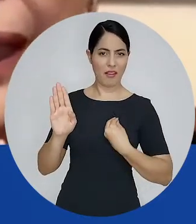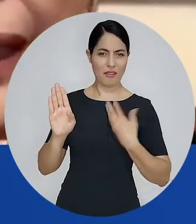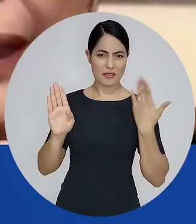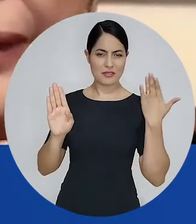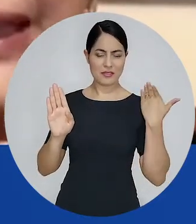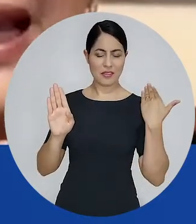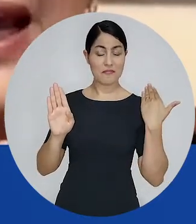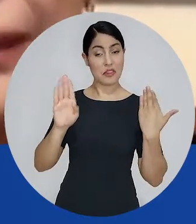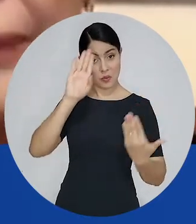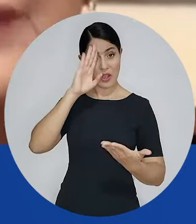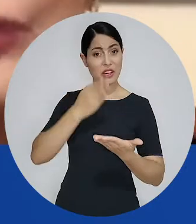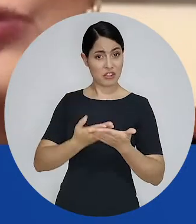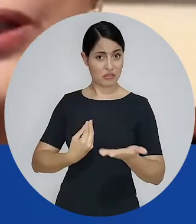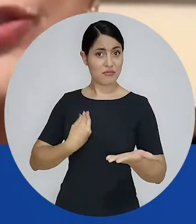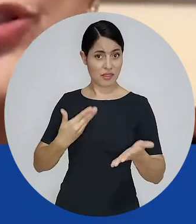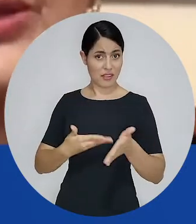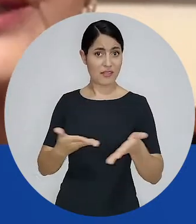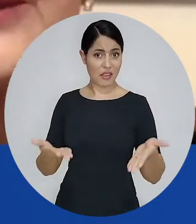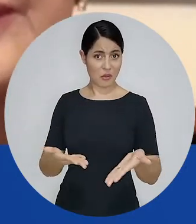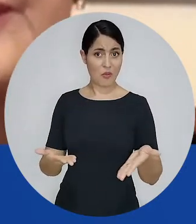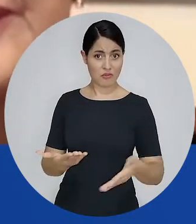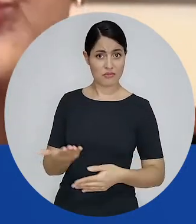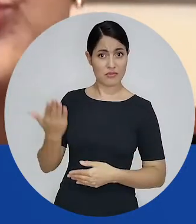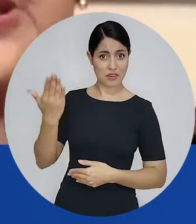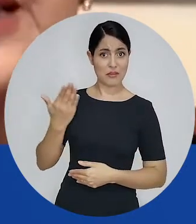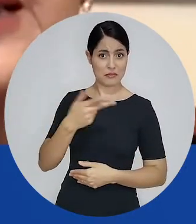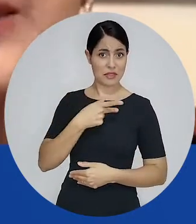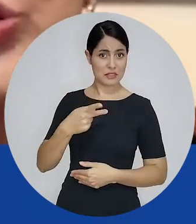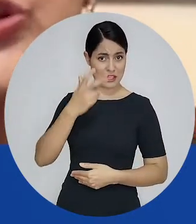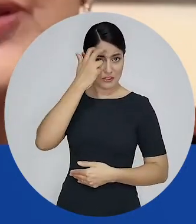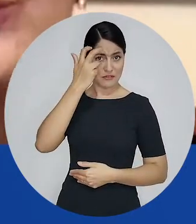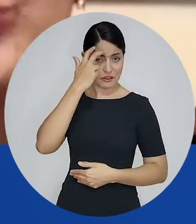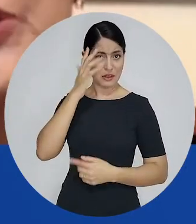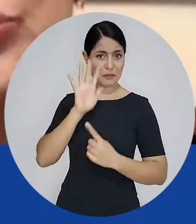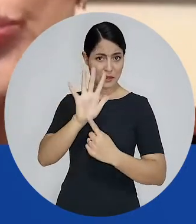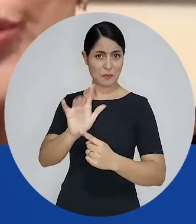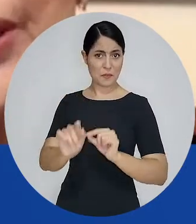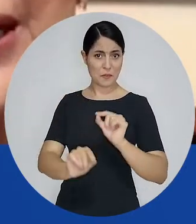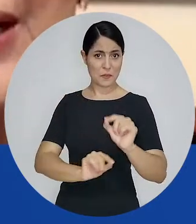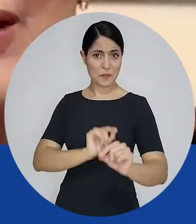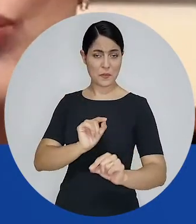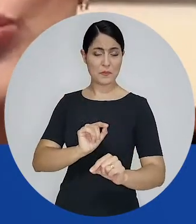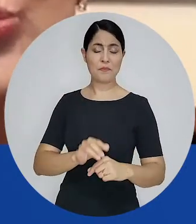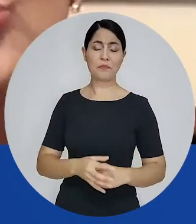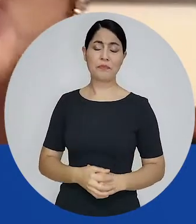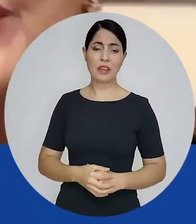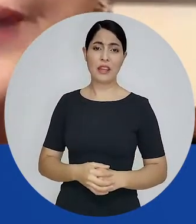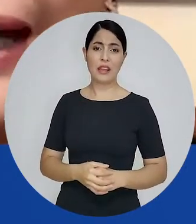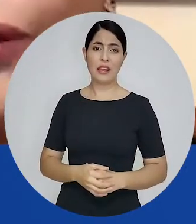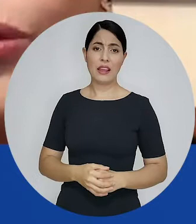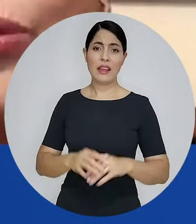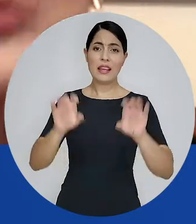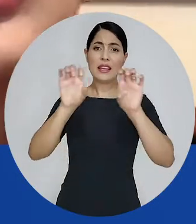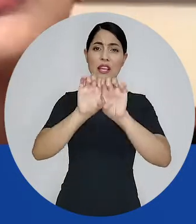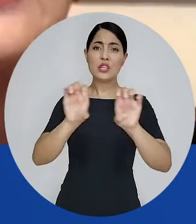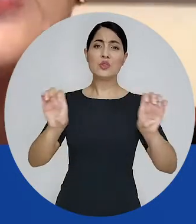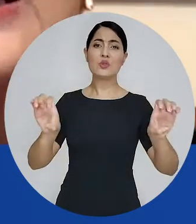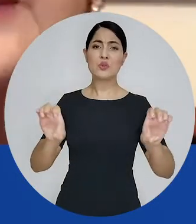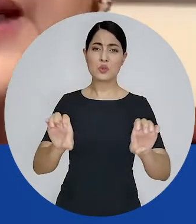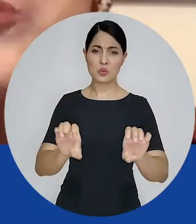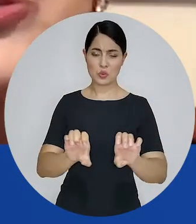era e é, eu acredito ainda, e você tem demonstrado isso, um sustentáculo